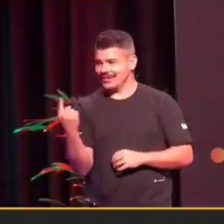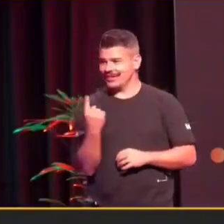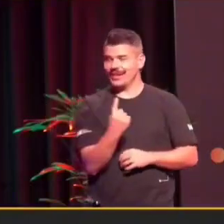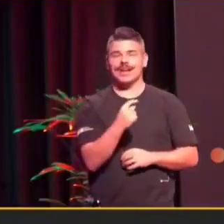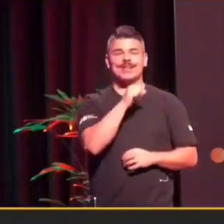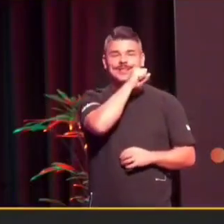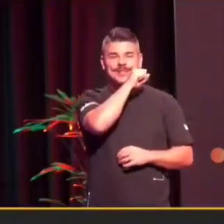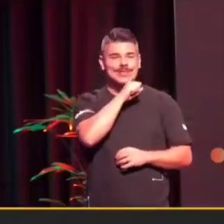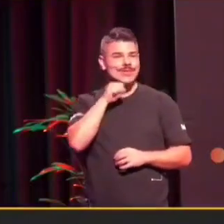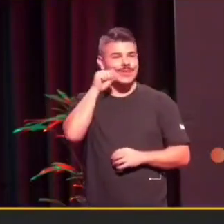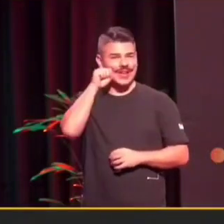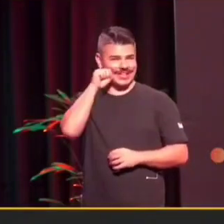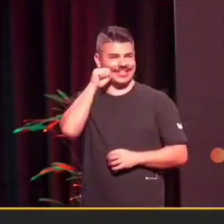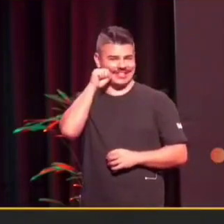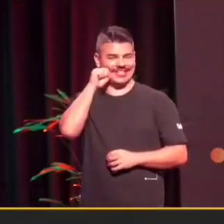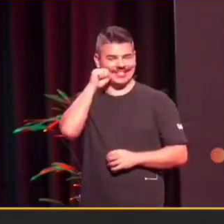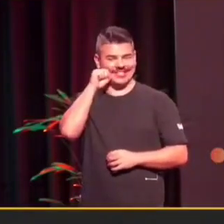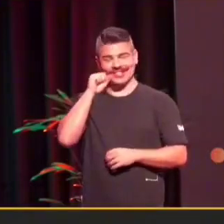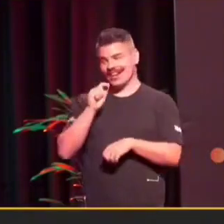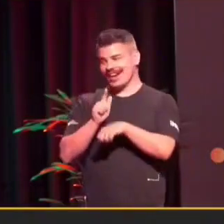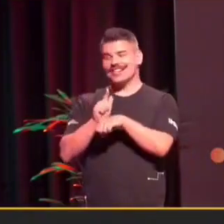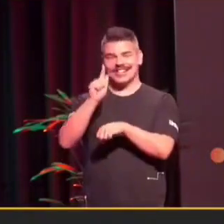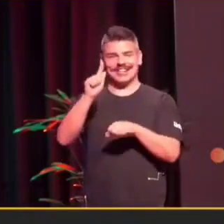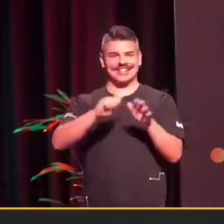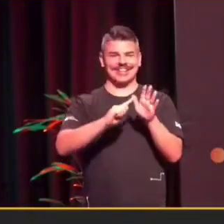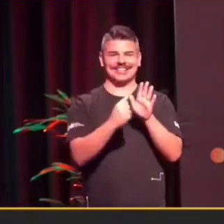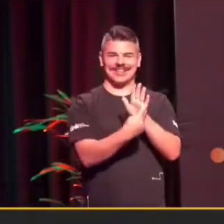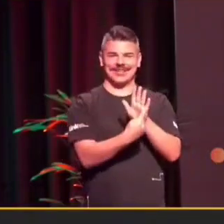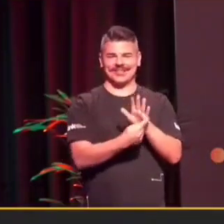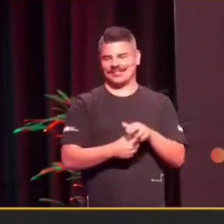Suede Araújo, gerente de CS da Rede Talk.